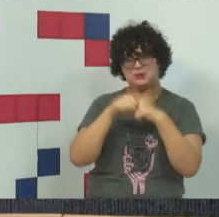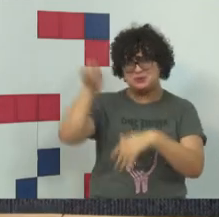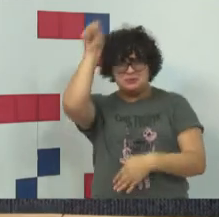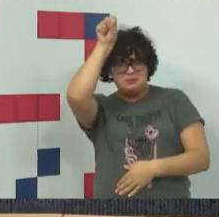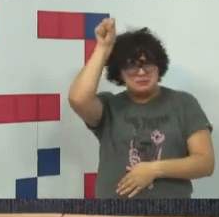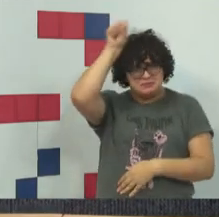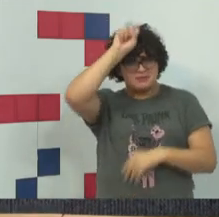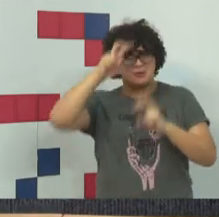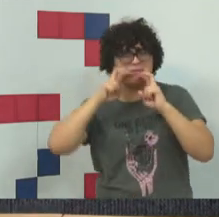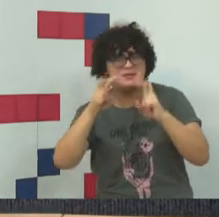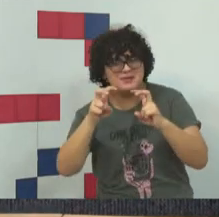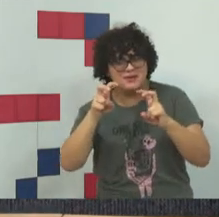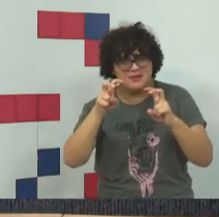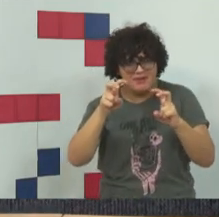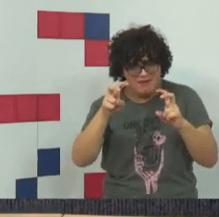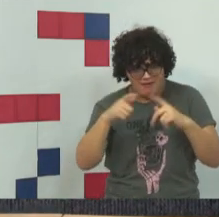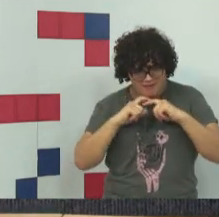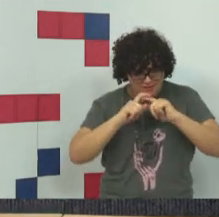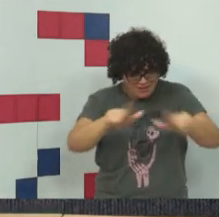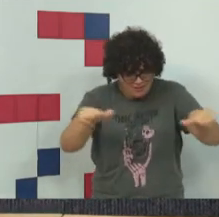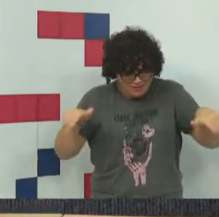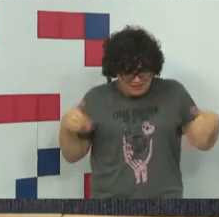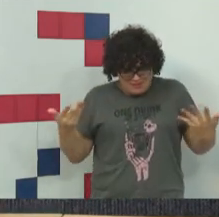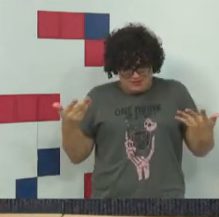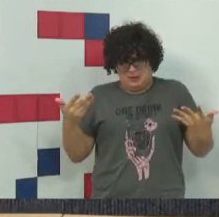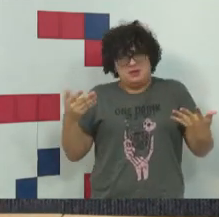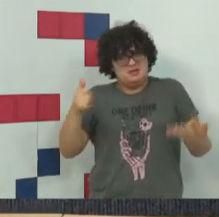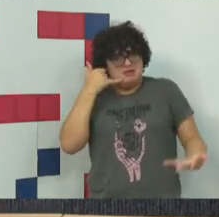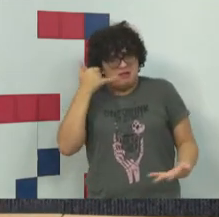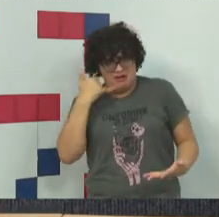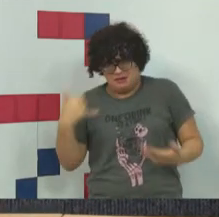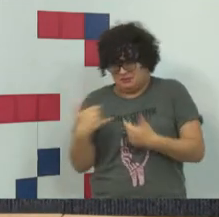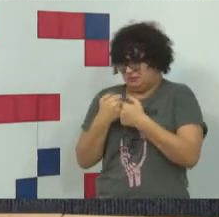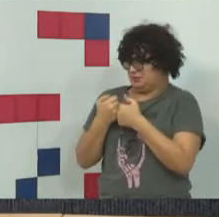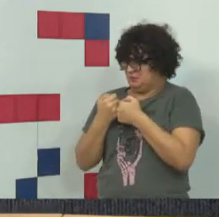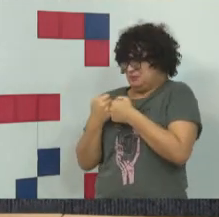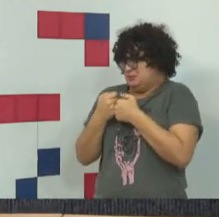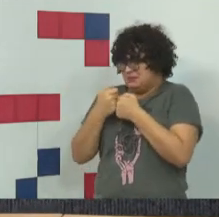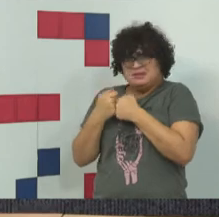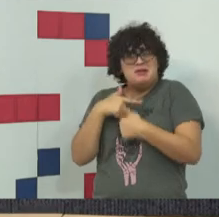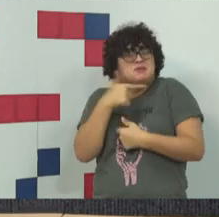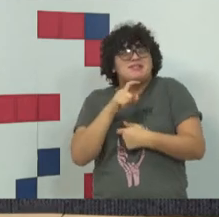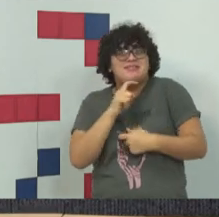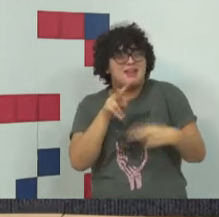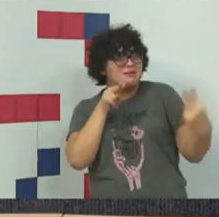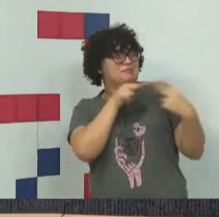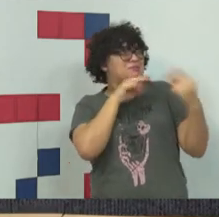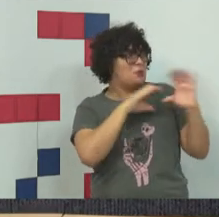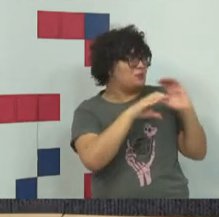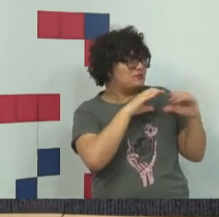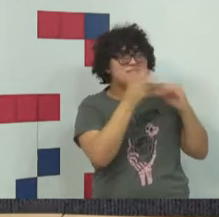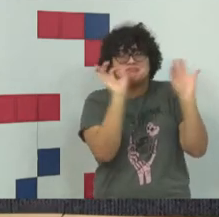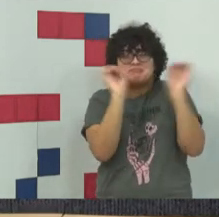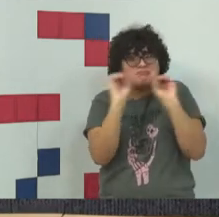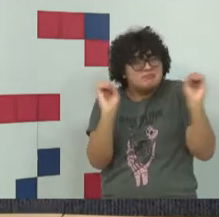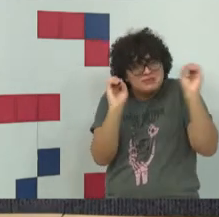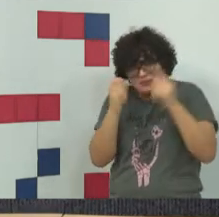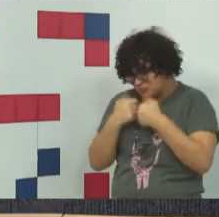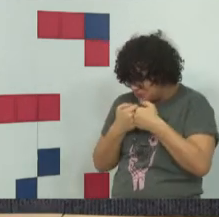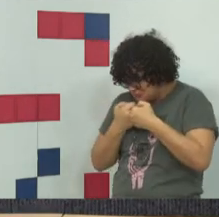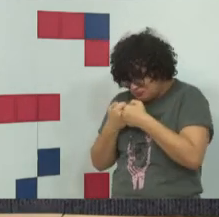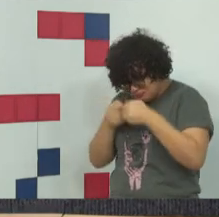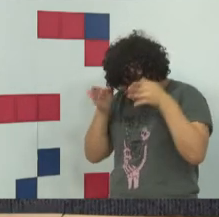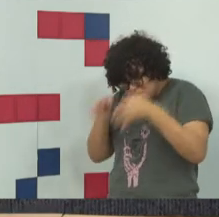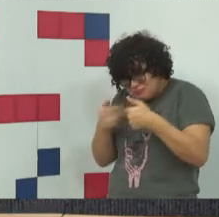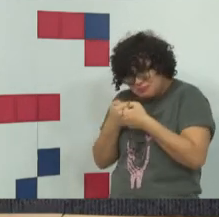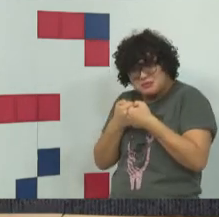metrô, não tem uma pessoa que não traga um smartphone. Ou seja, toda a população, hoje